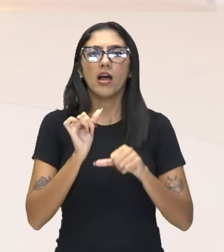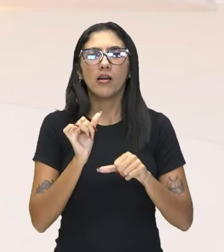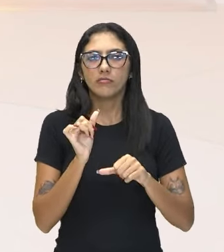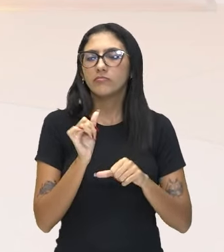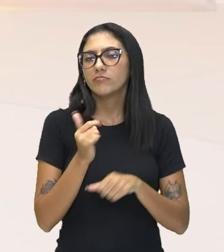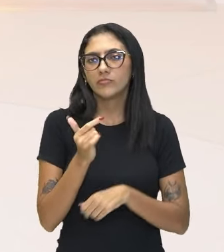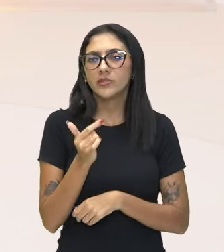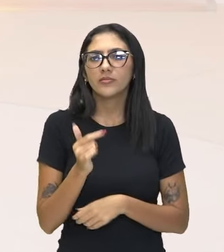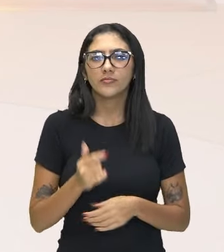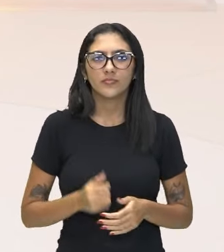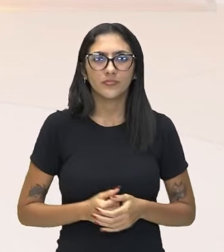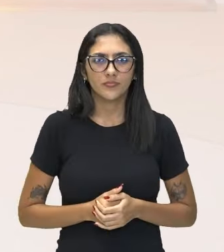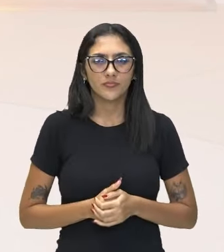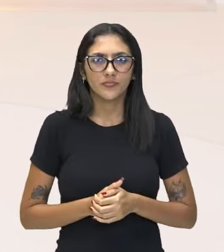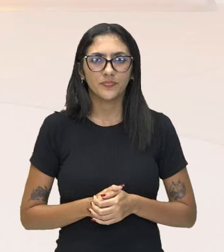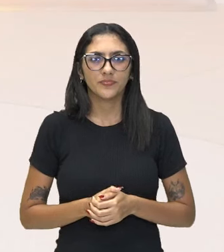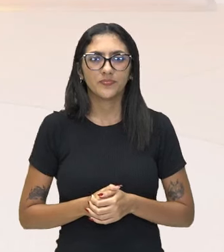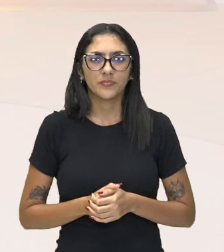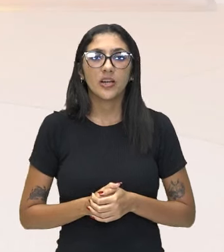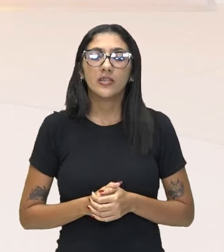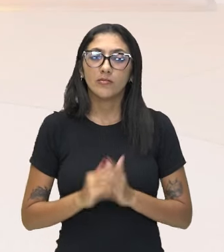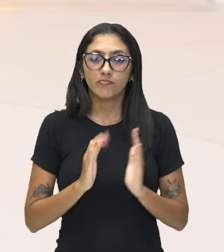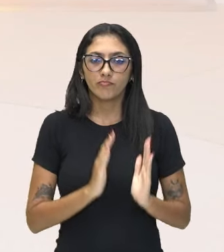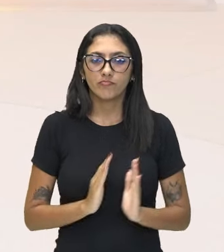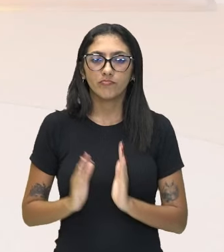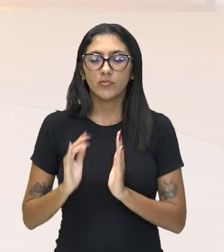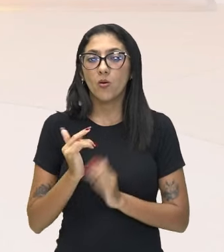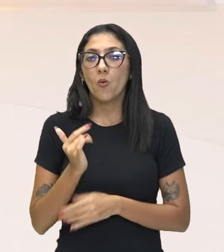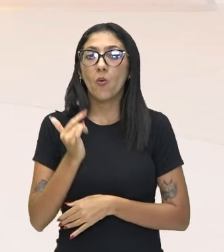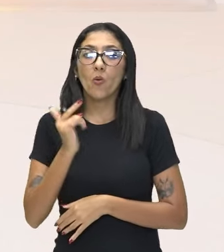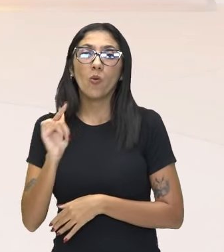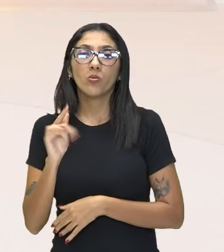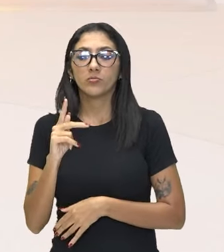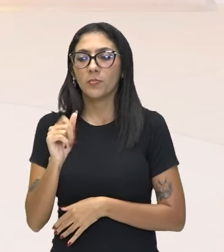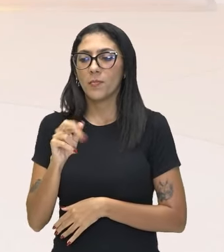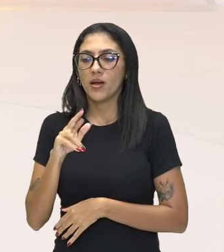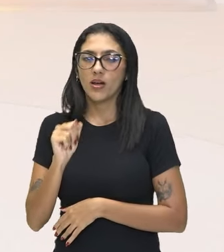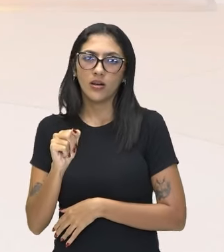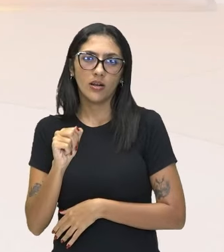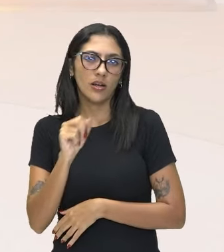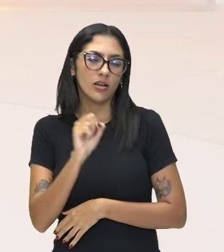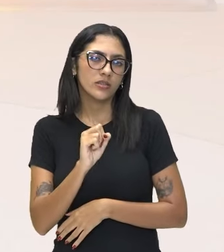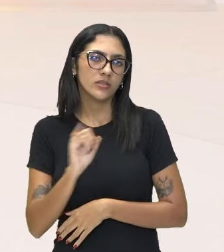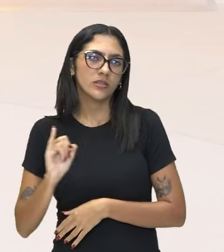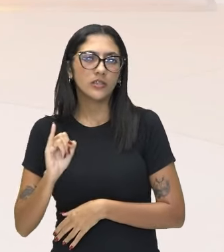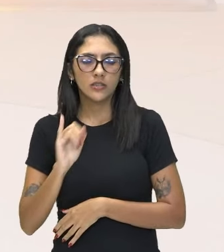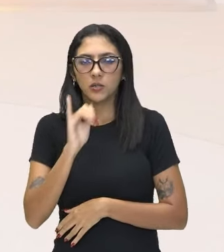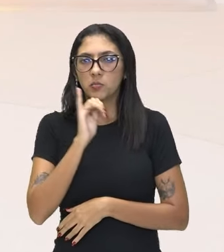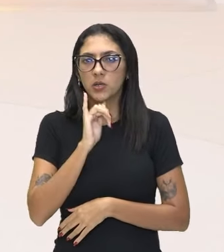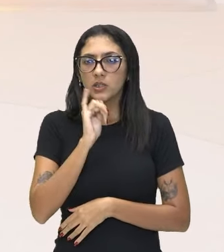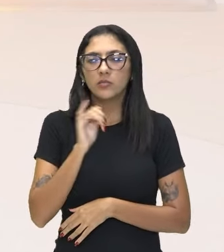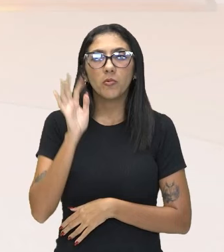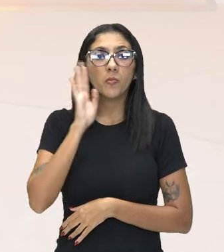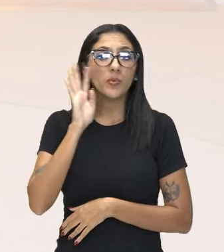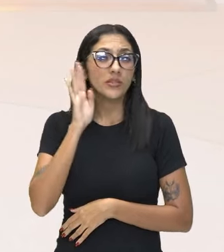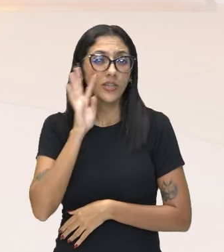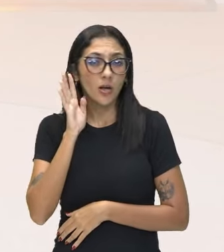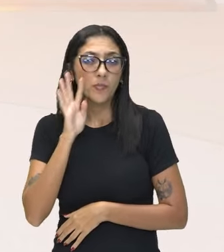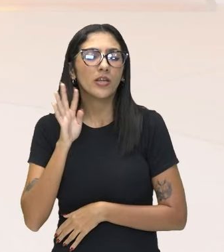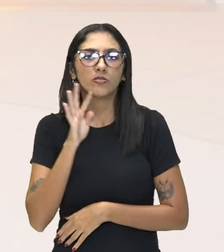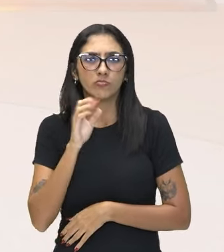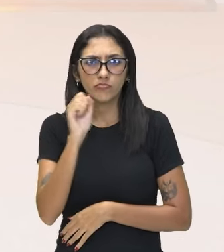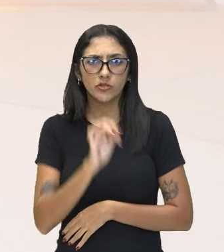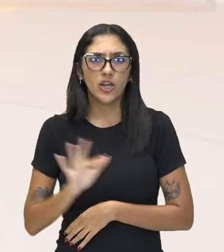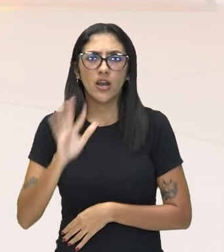nós temos o ser para si. Segundo Sartre, o pensamento existencialista como um todo,